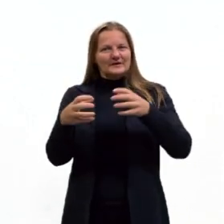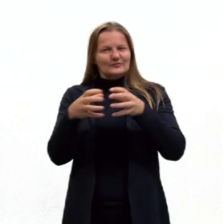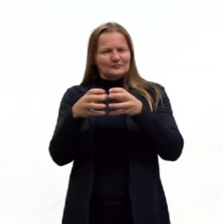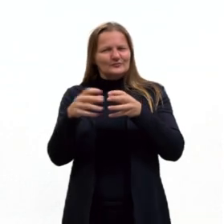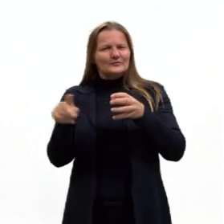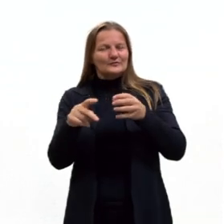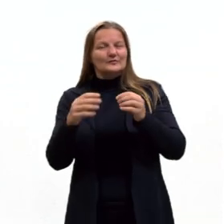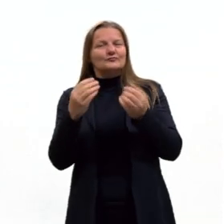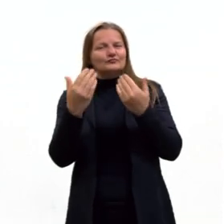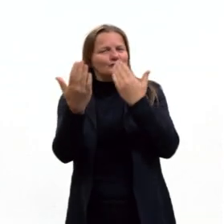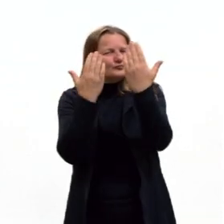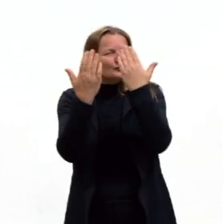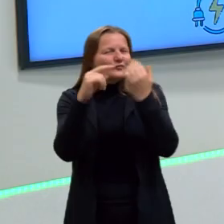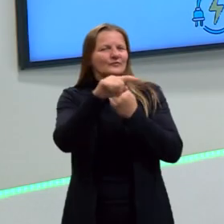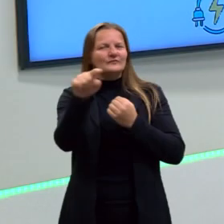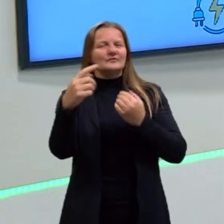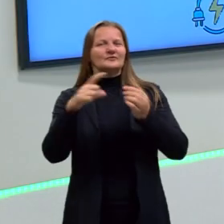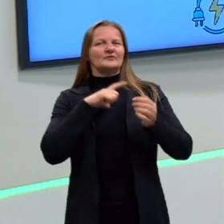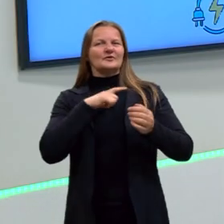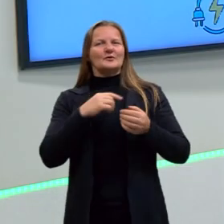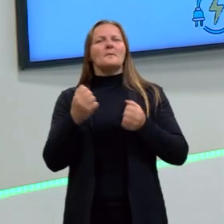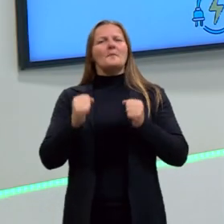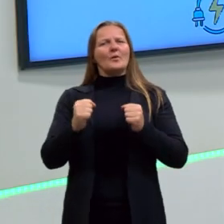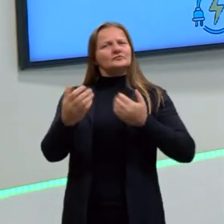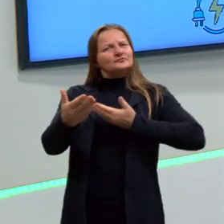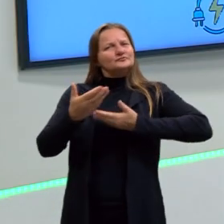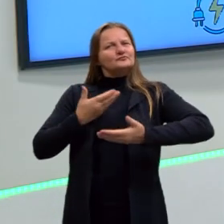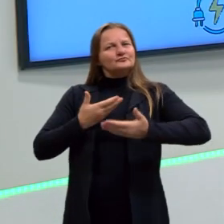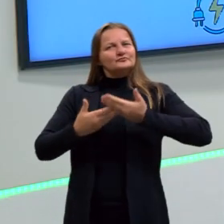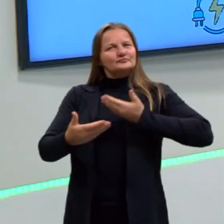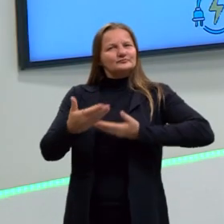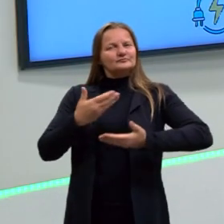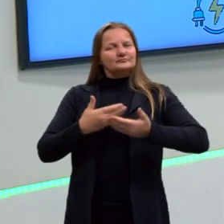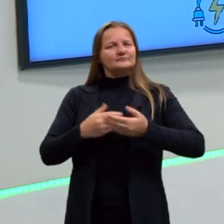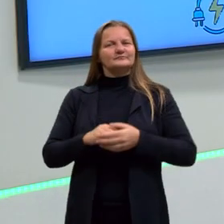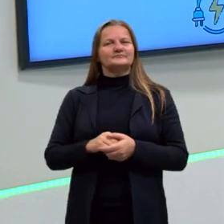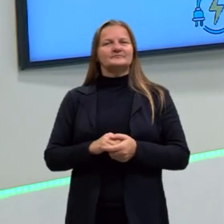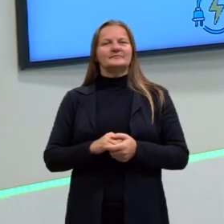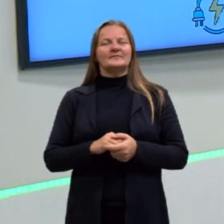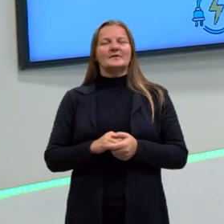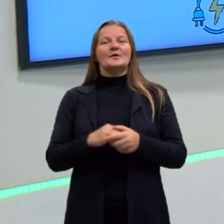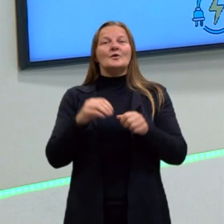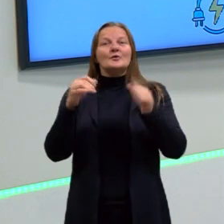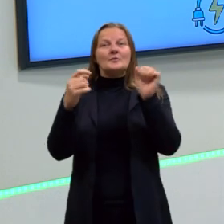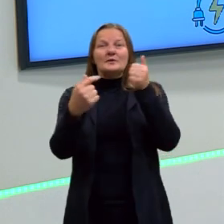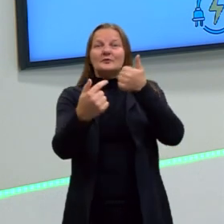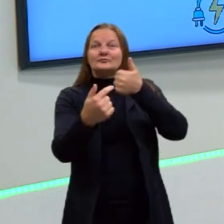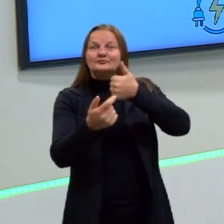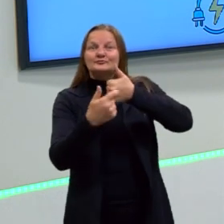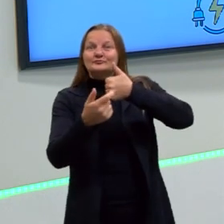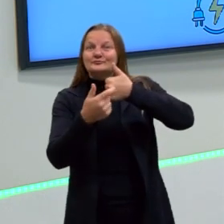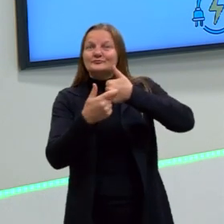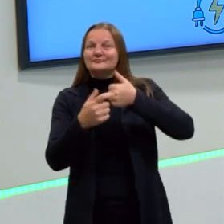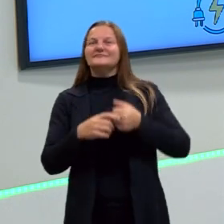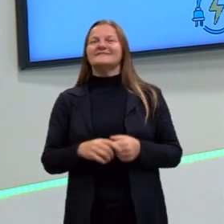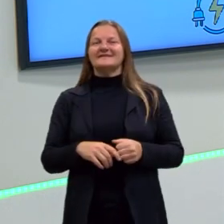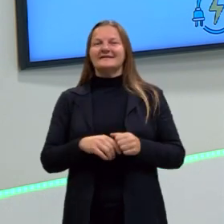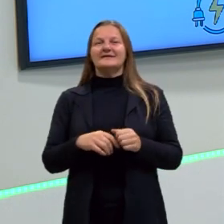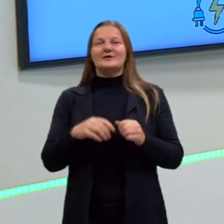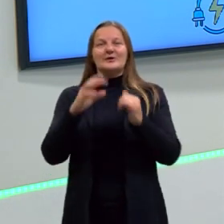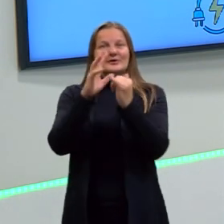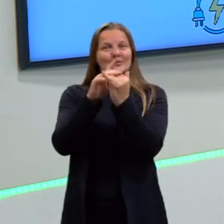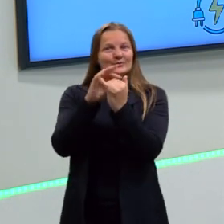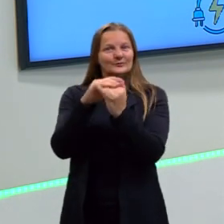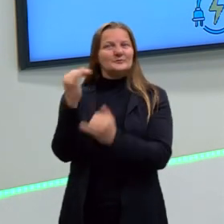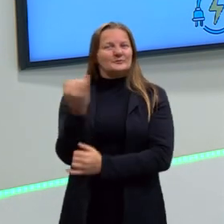dúvida que vocês tiverem. A gente pede também que vocês curtam as nossas aulas do pré-ENEM no canal